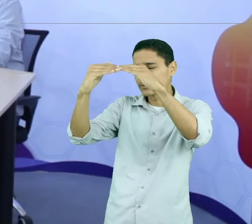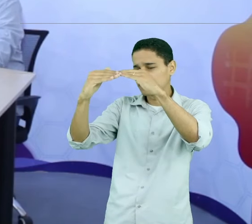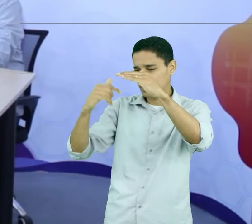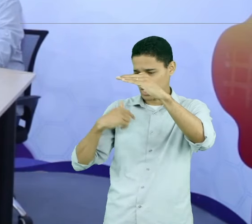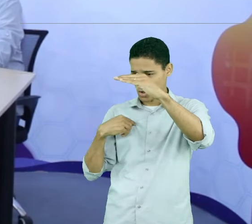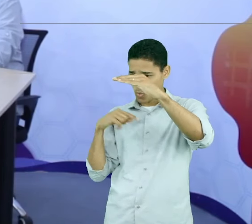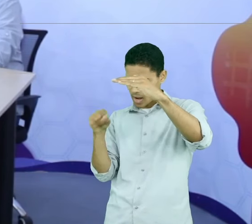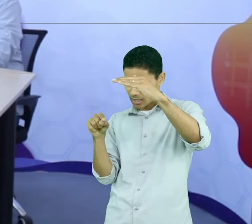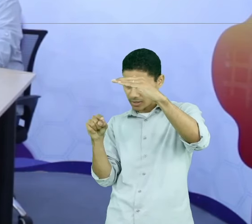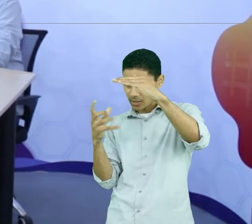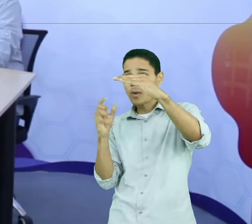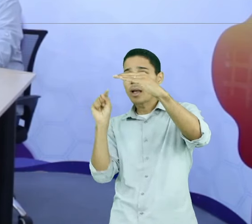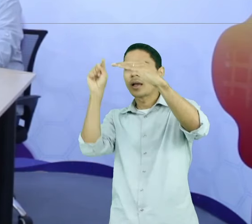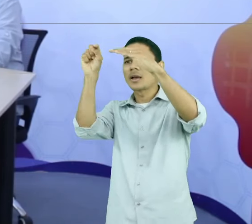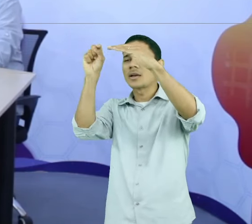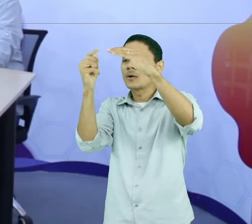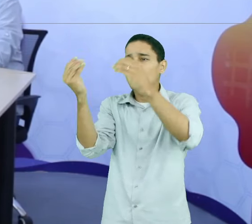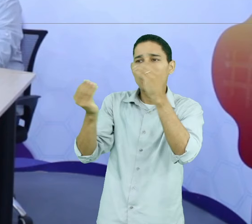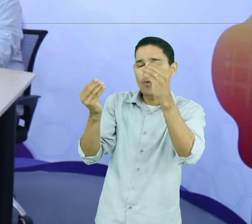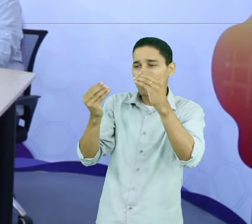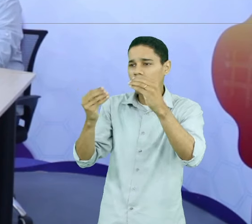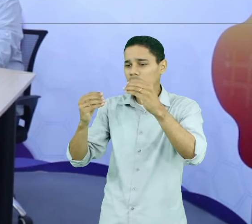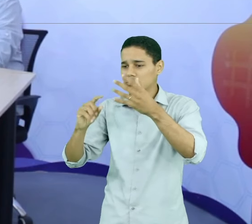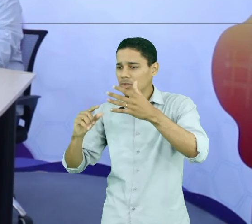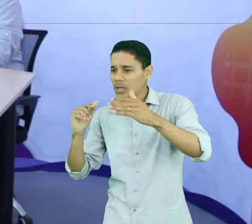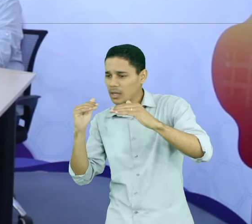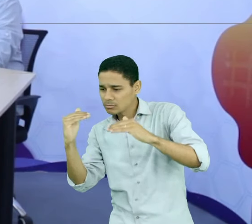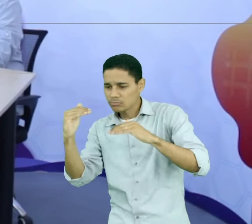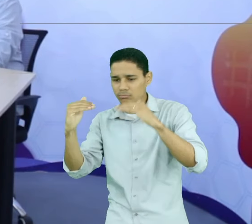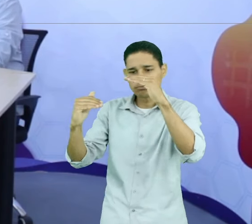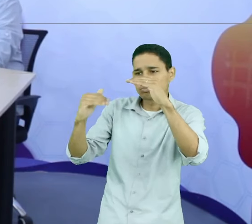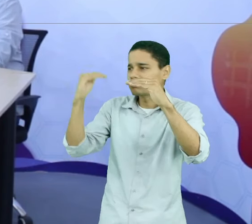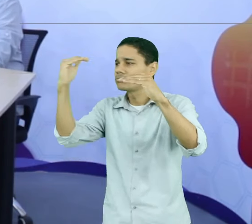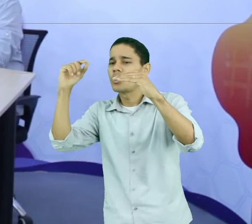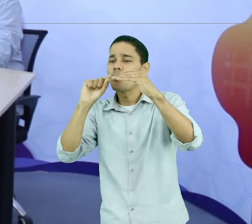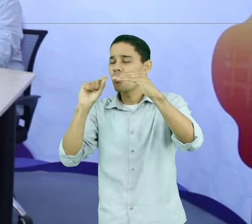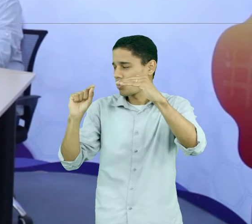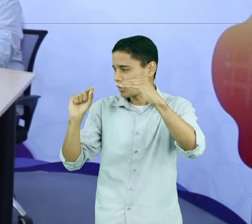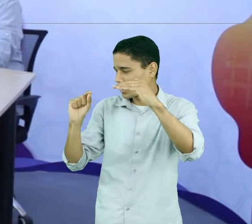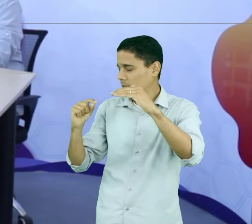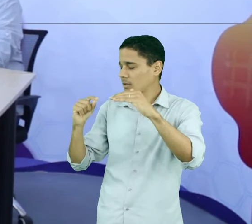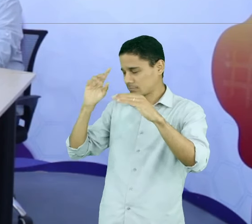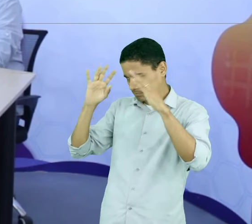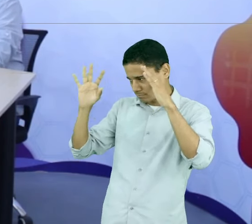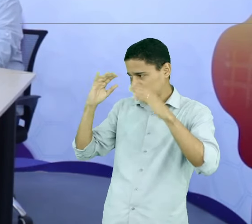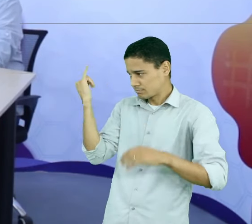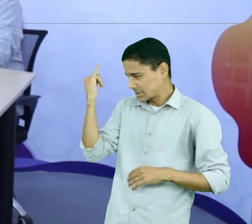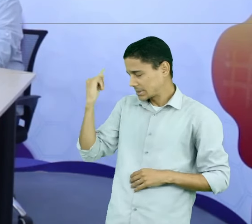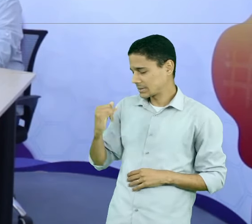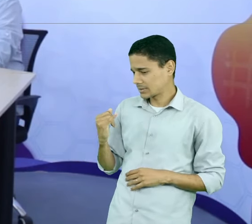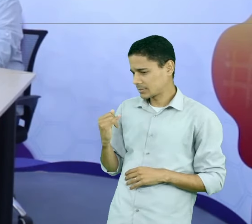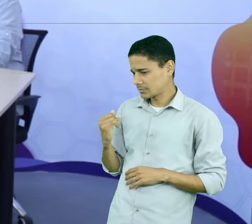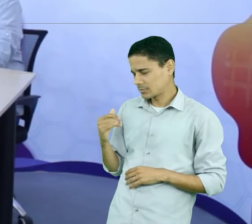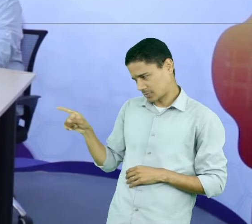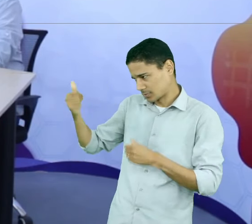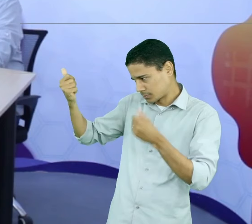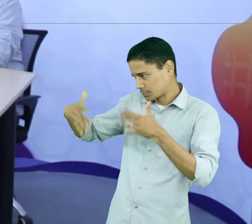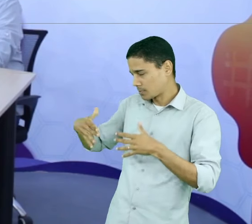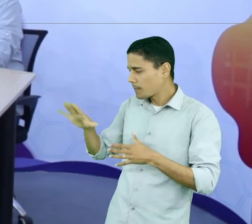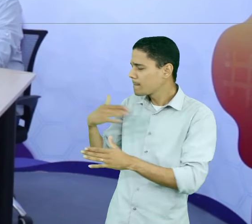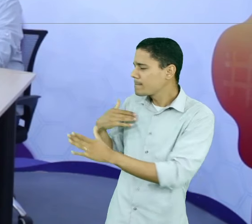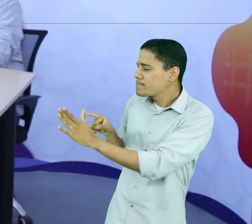vou, quais são as carreiras que tem ali. Aí vem a próxima pergunta. Qual a